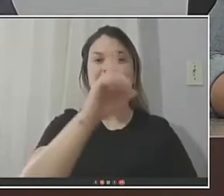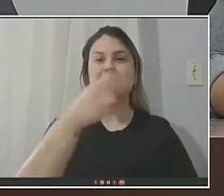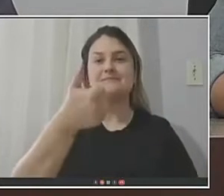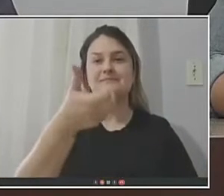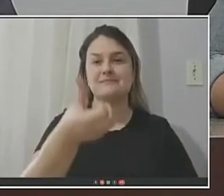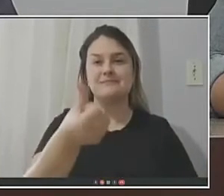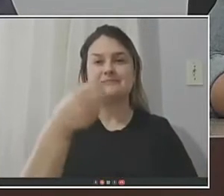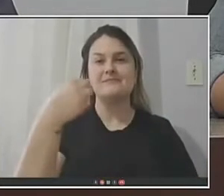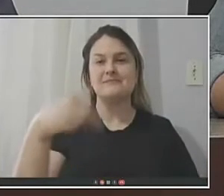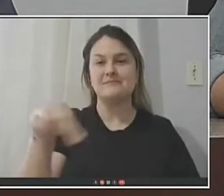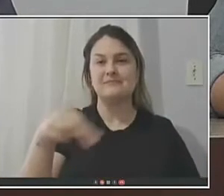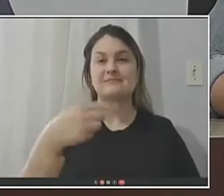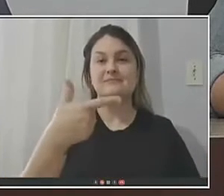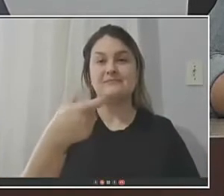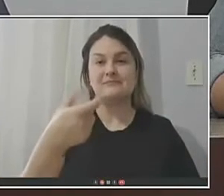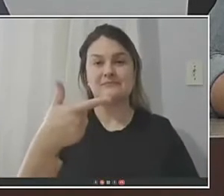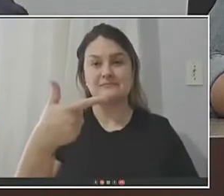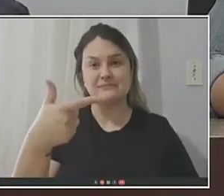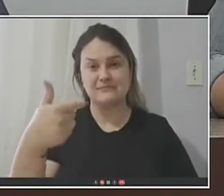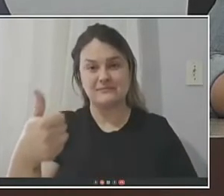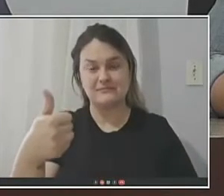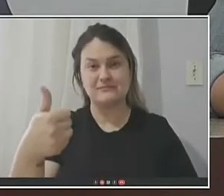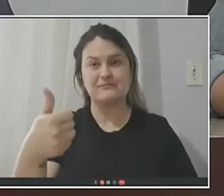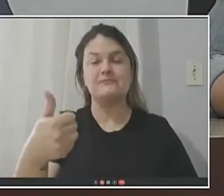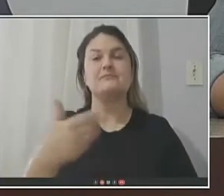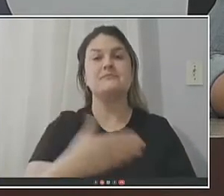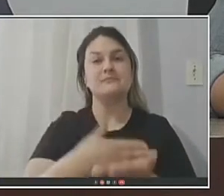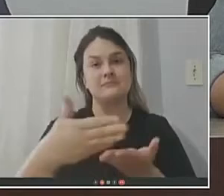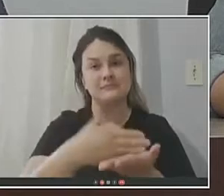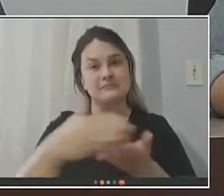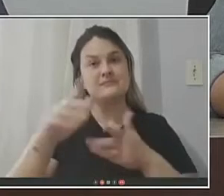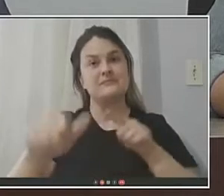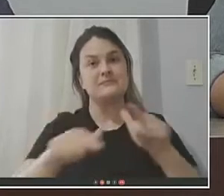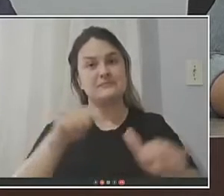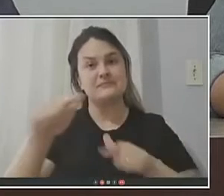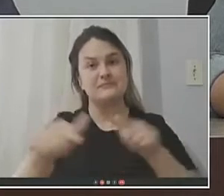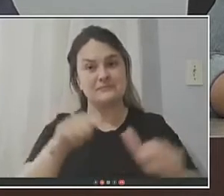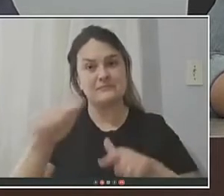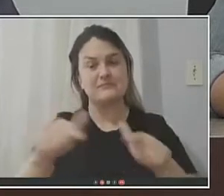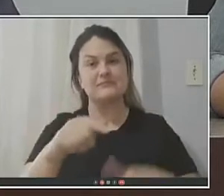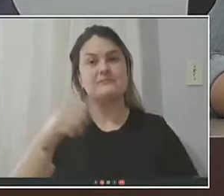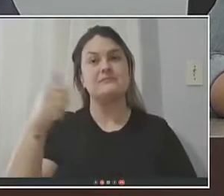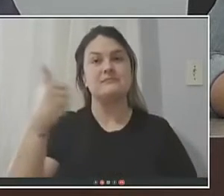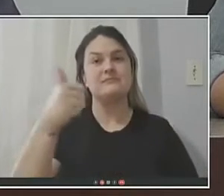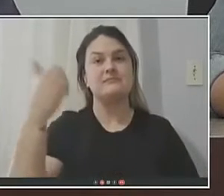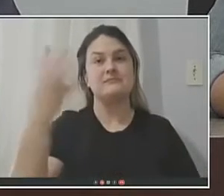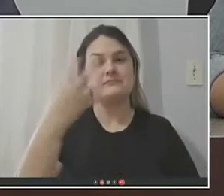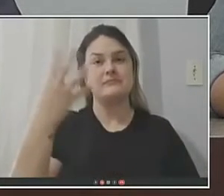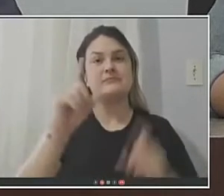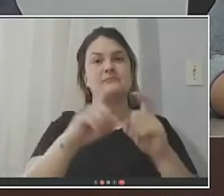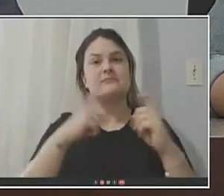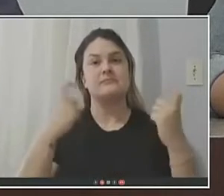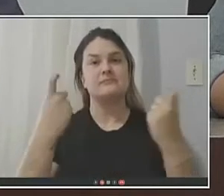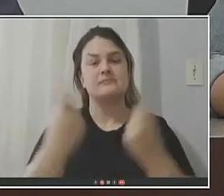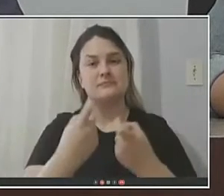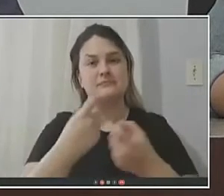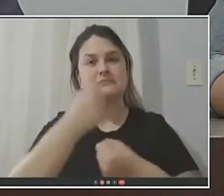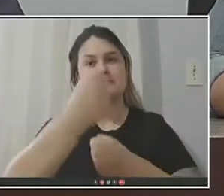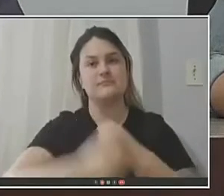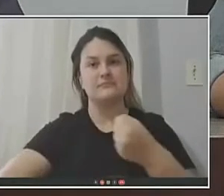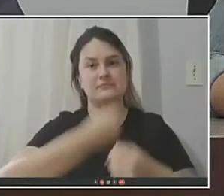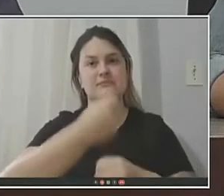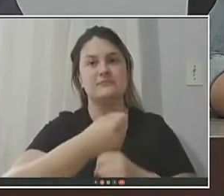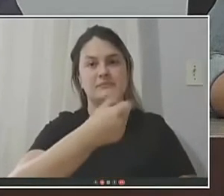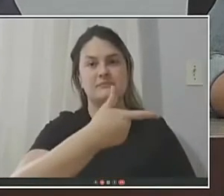novembro de 2021. Declaro abertos os trabalhos da 14ª reunião extraordinária do exercício de